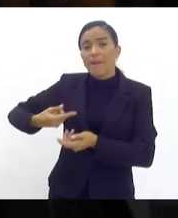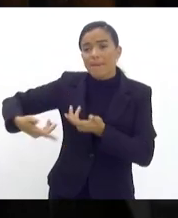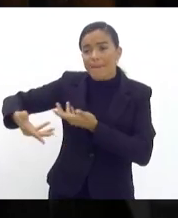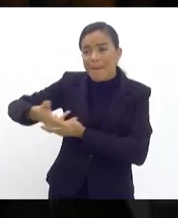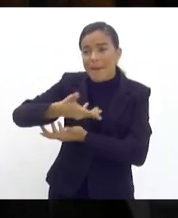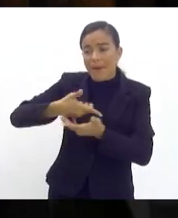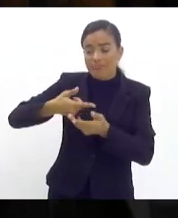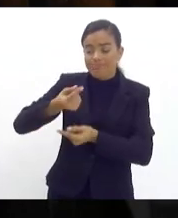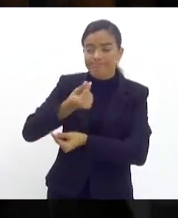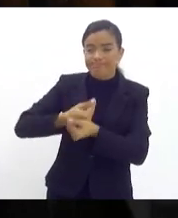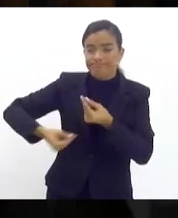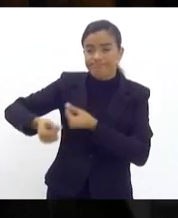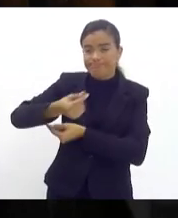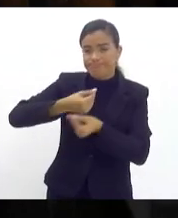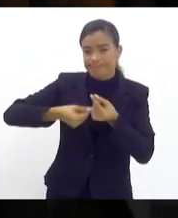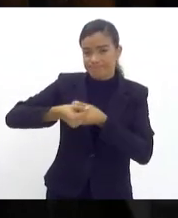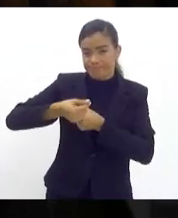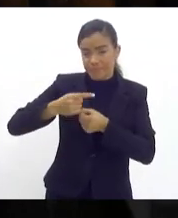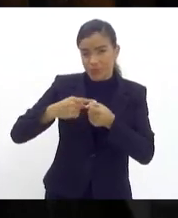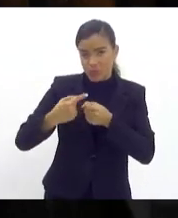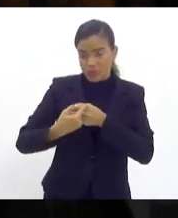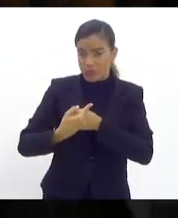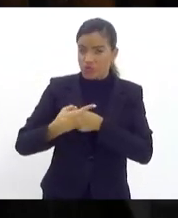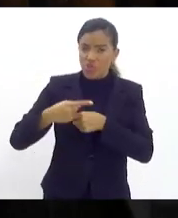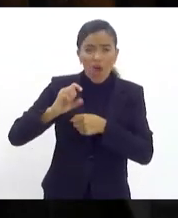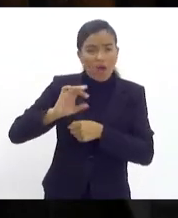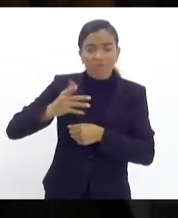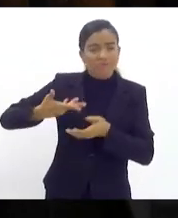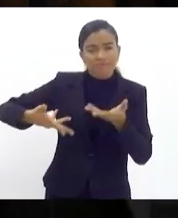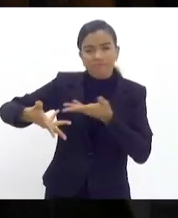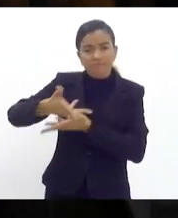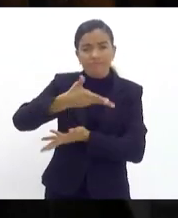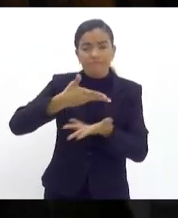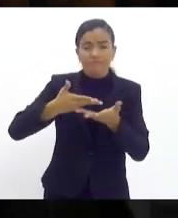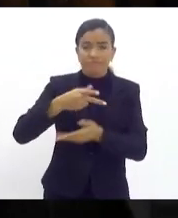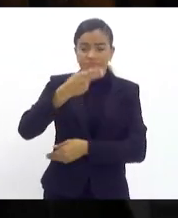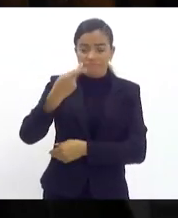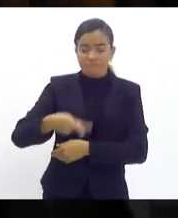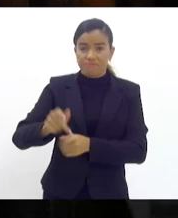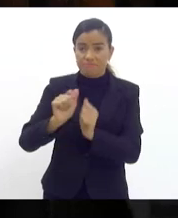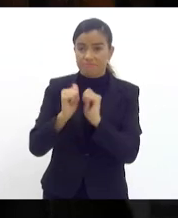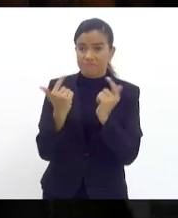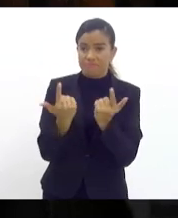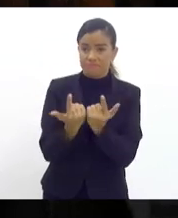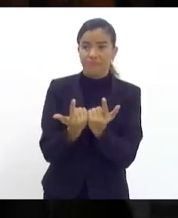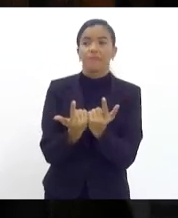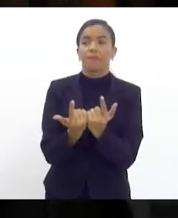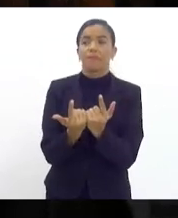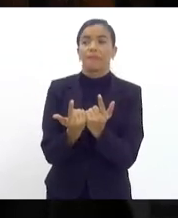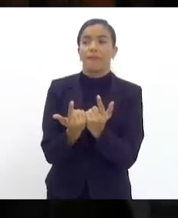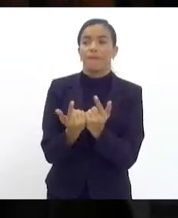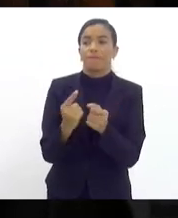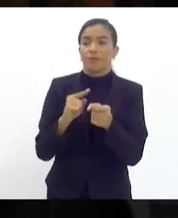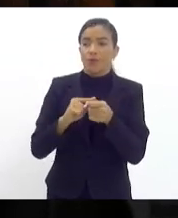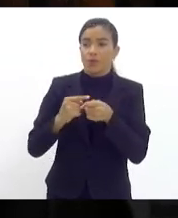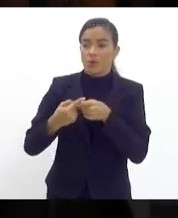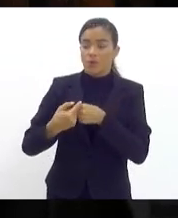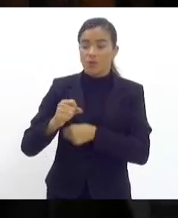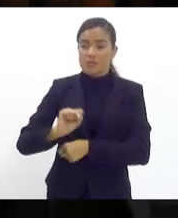então eu quero trazer essa preocupação aqui para casa o município de